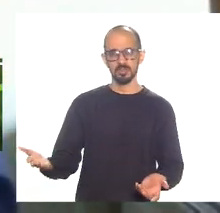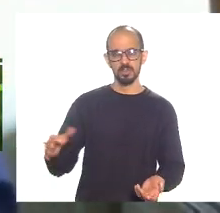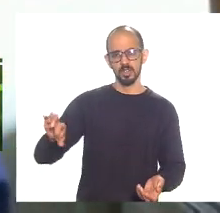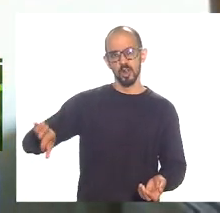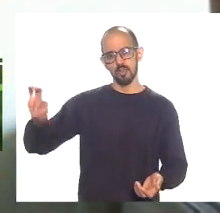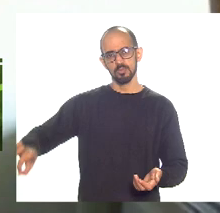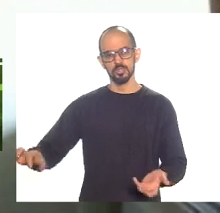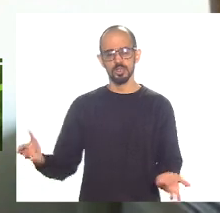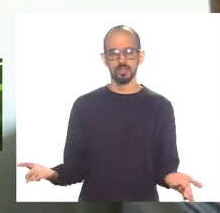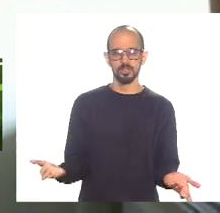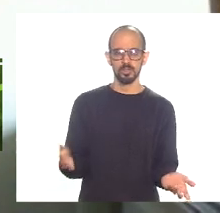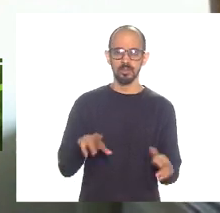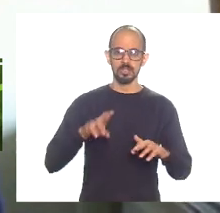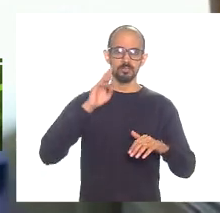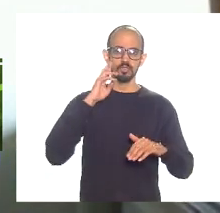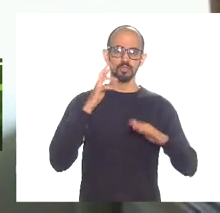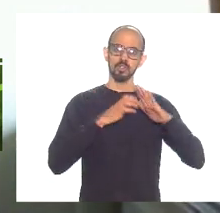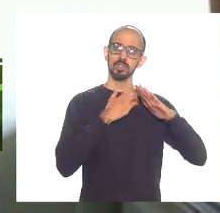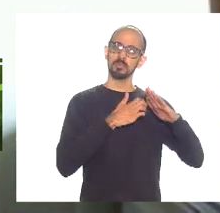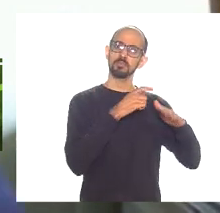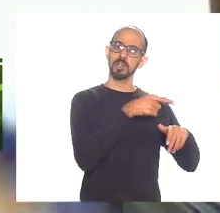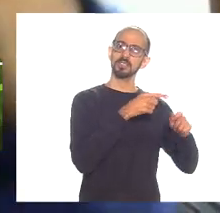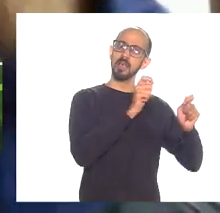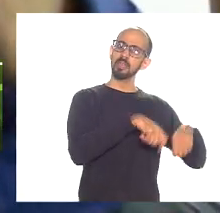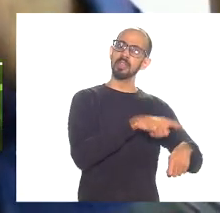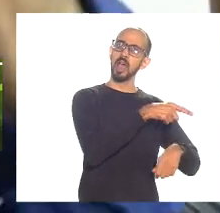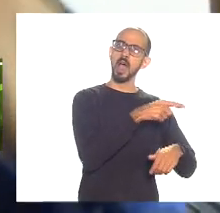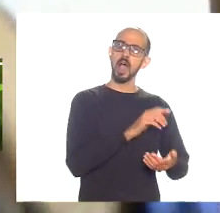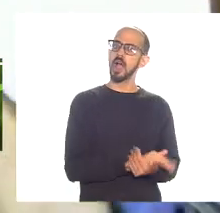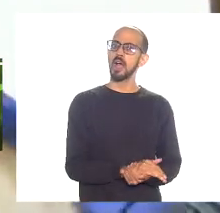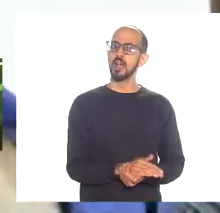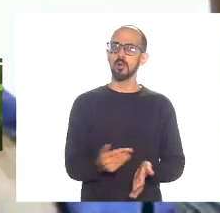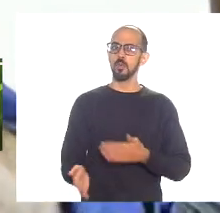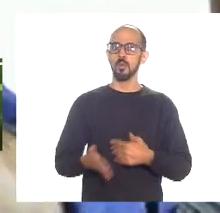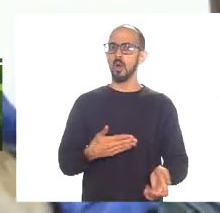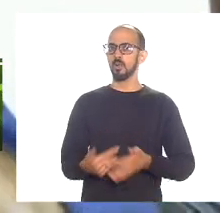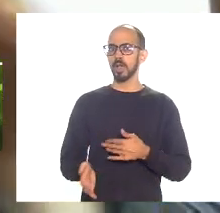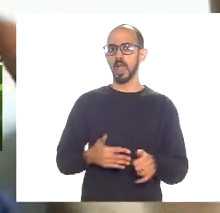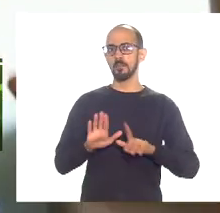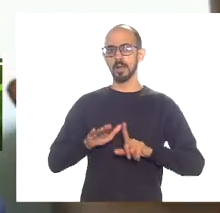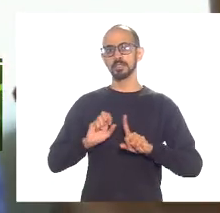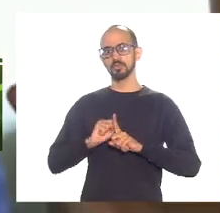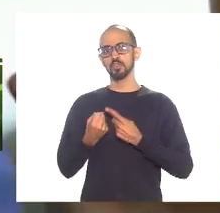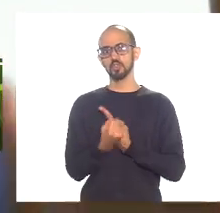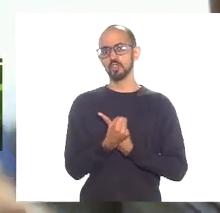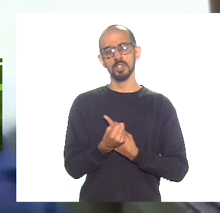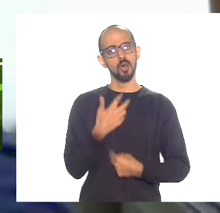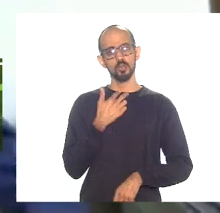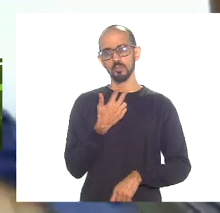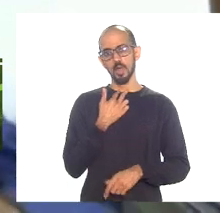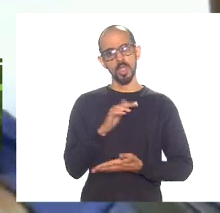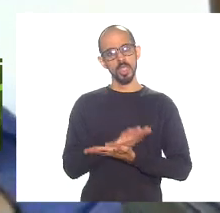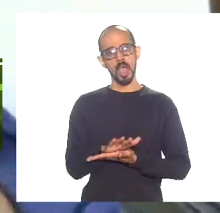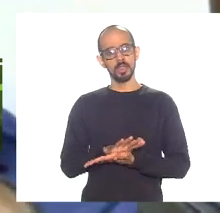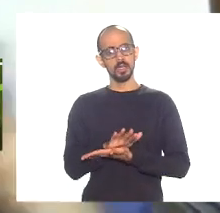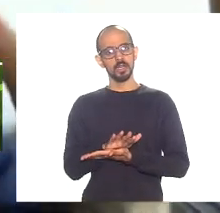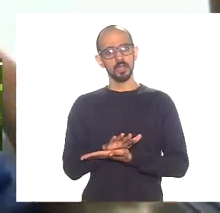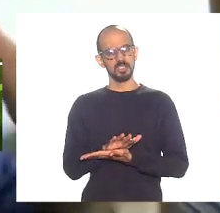setor empresarial pode tudo para o setor social não pode nada porque tudo